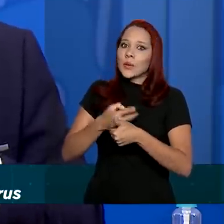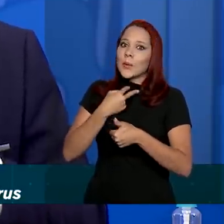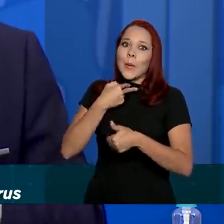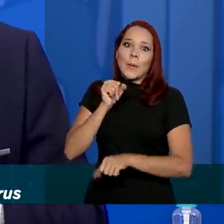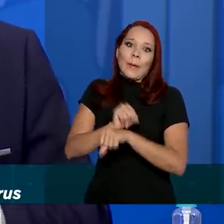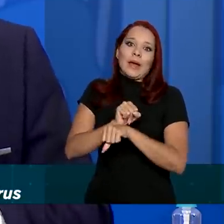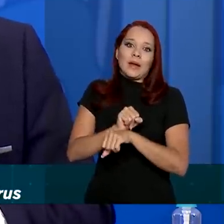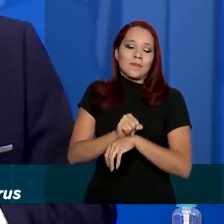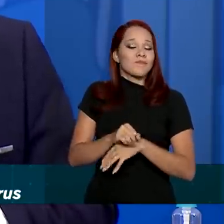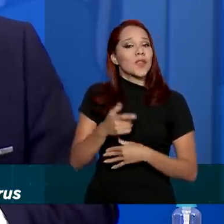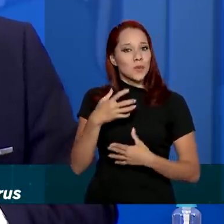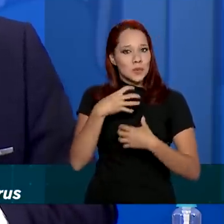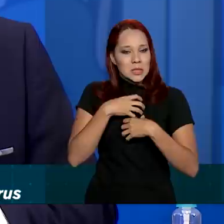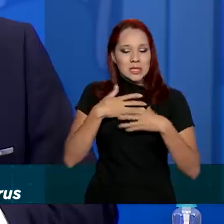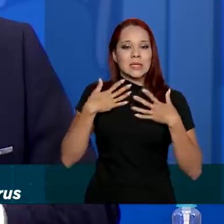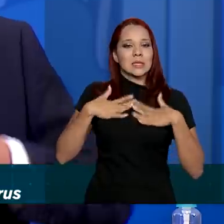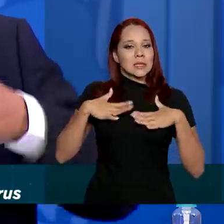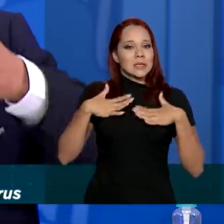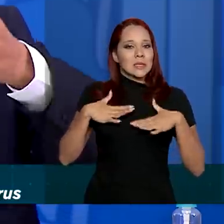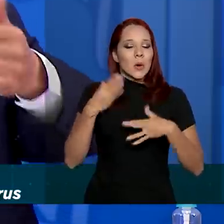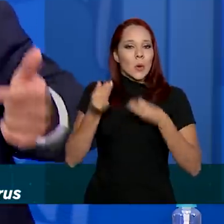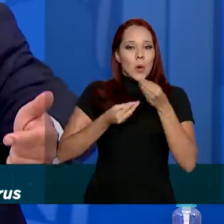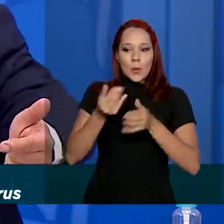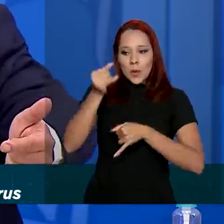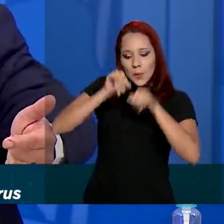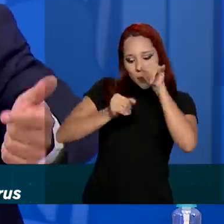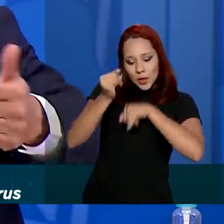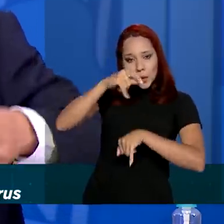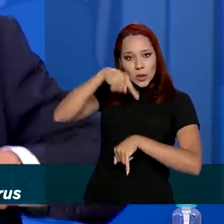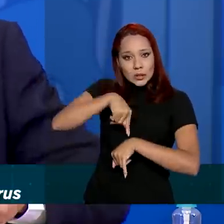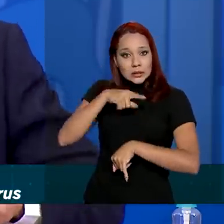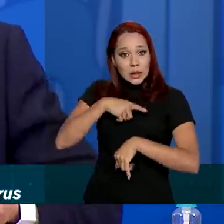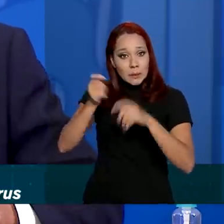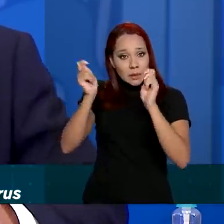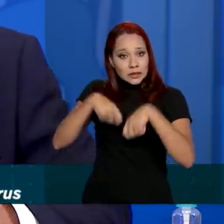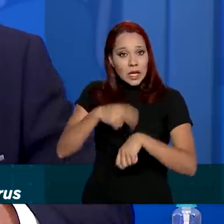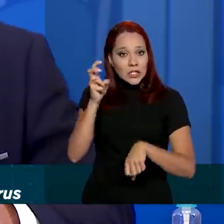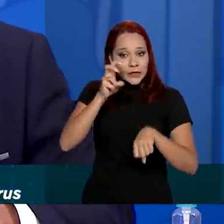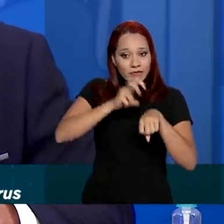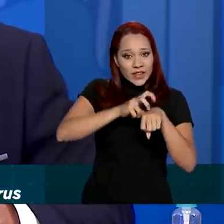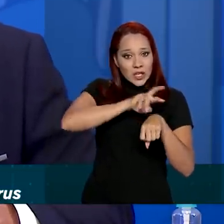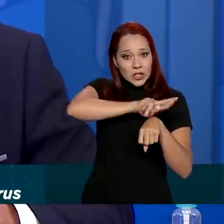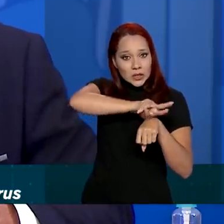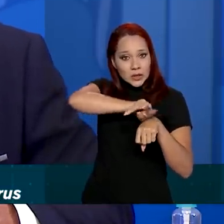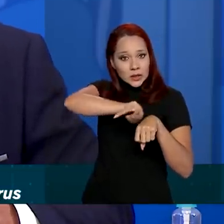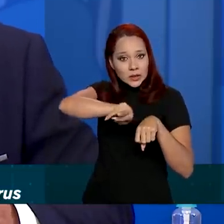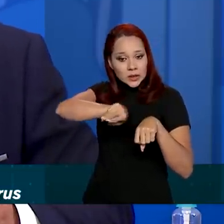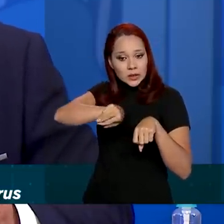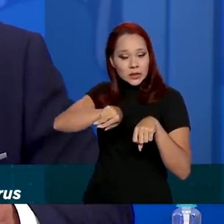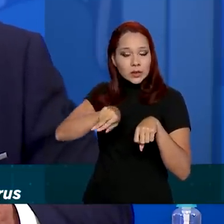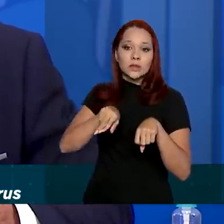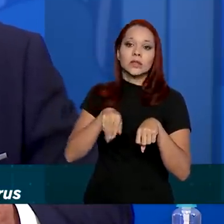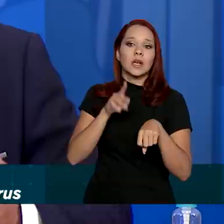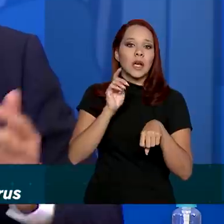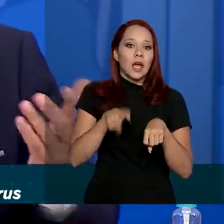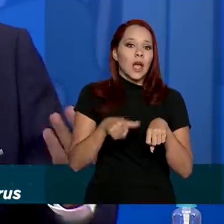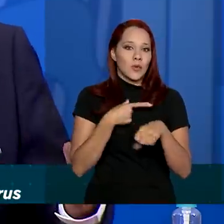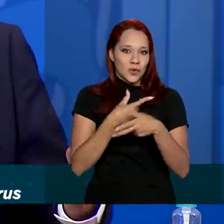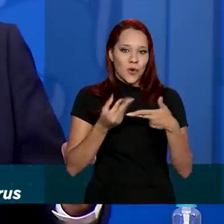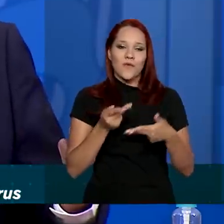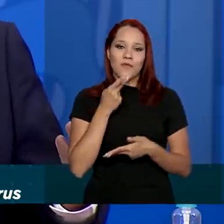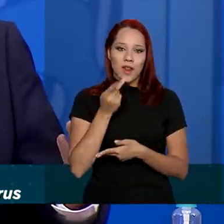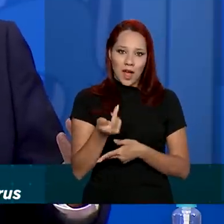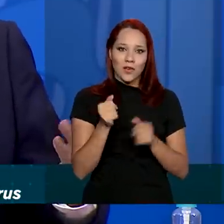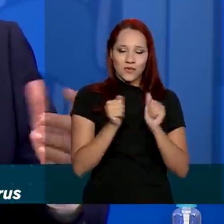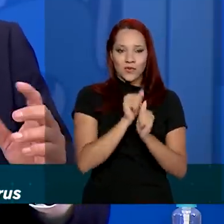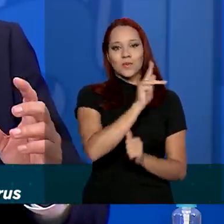ir, eu fiquei muito satisfeito em ver os nossos laboratórios, a capacidade que nós temos em virologia, essa é uma das coisas que eu vou falar com